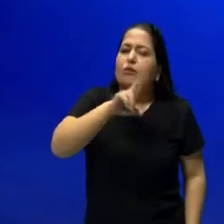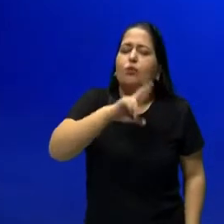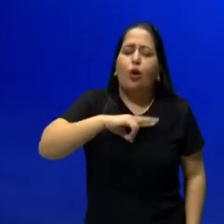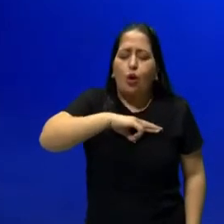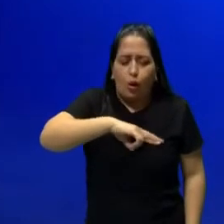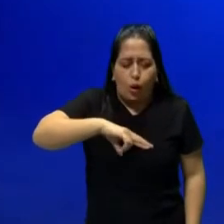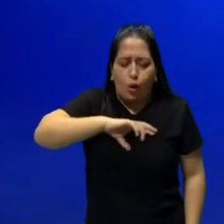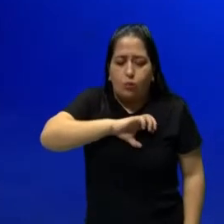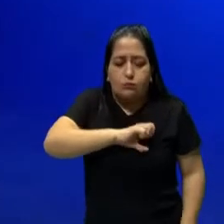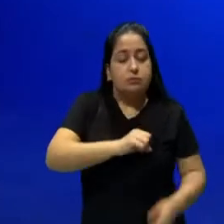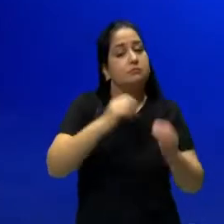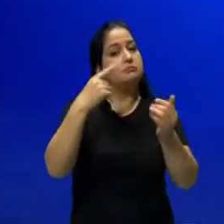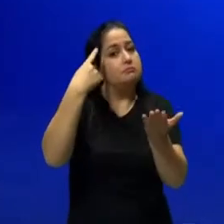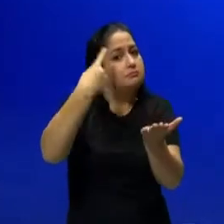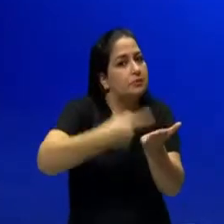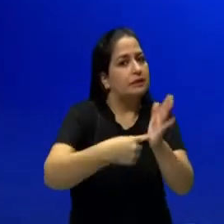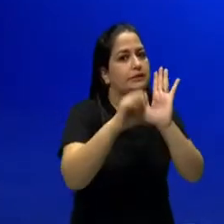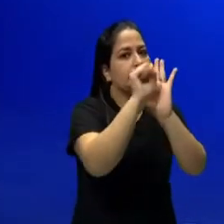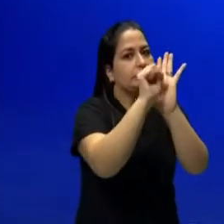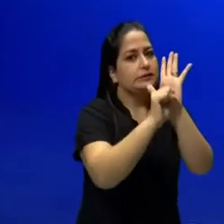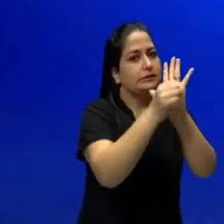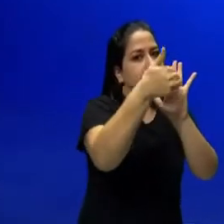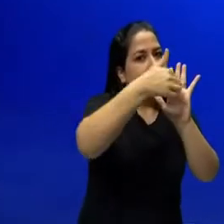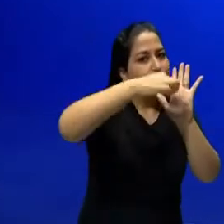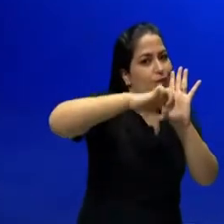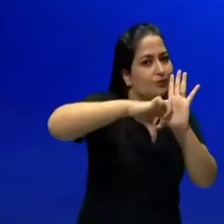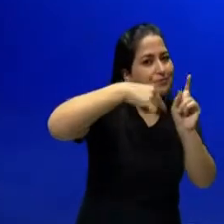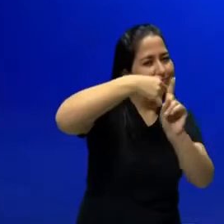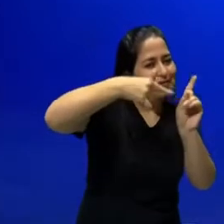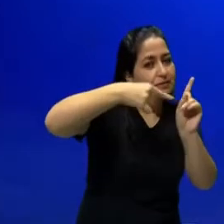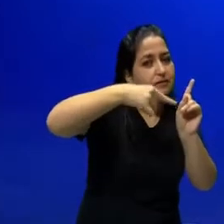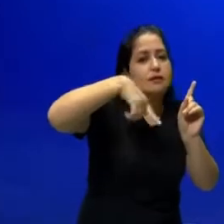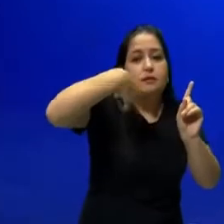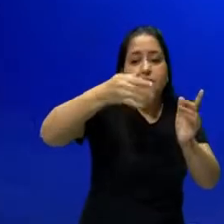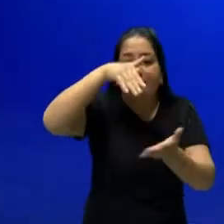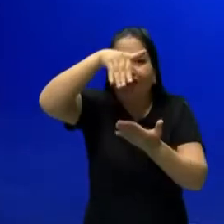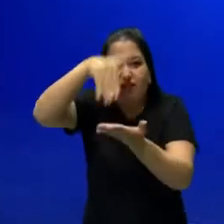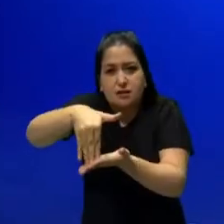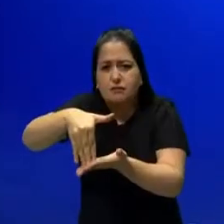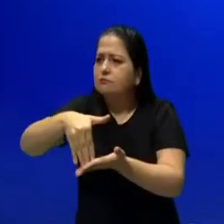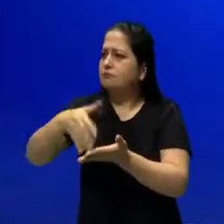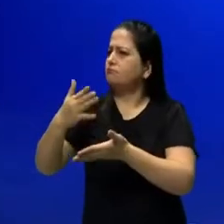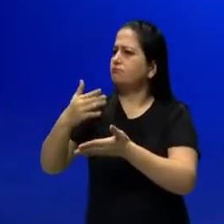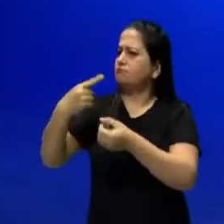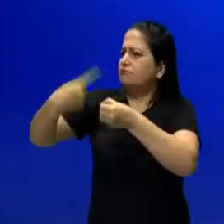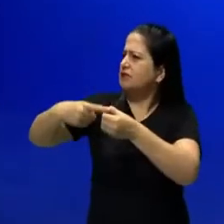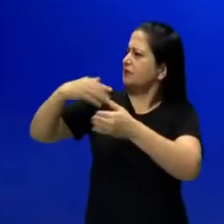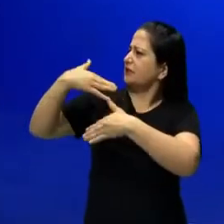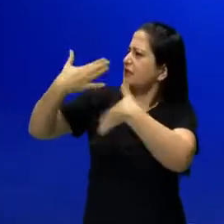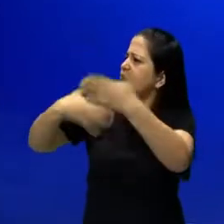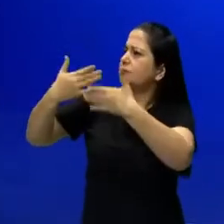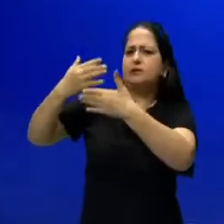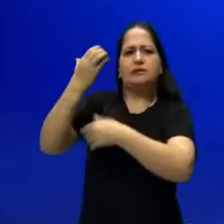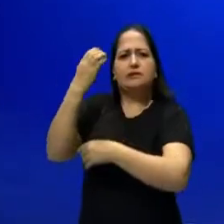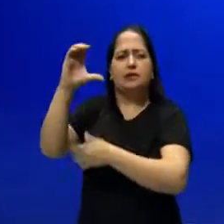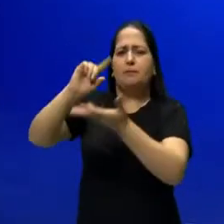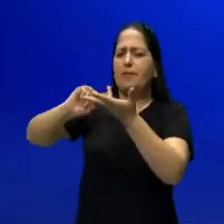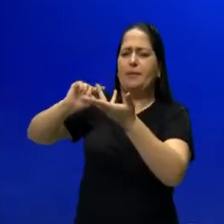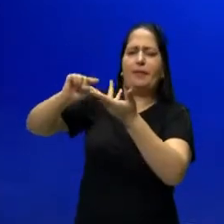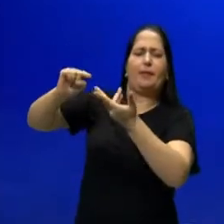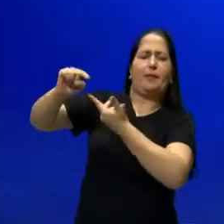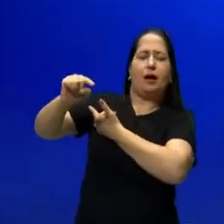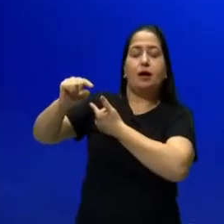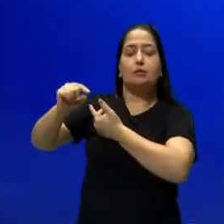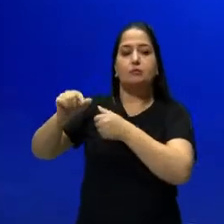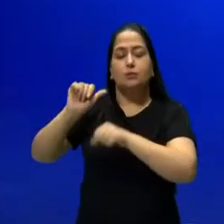o século XIX. Mas no final do século XIX, com todo esse desenvolvimento científico, aparece